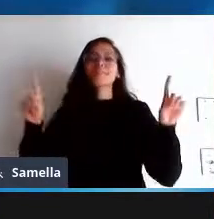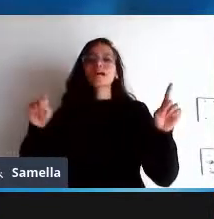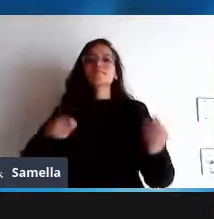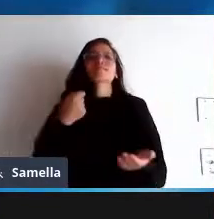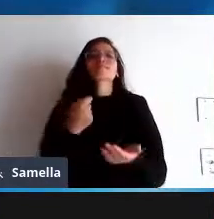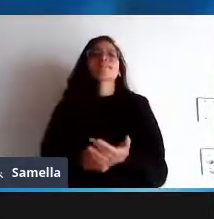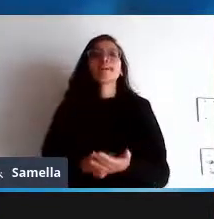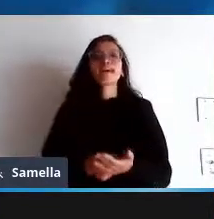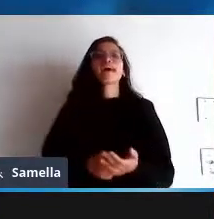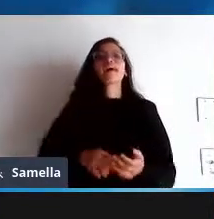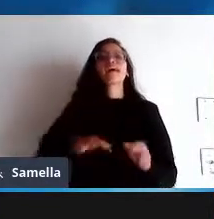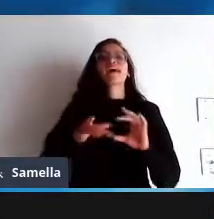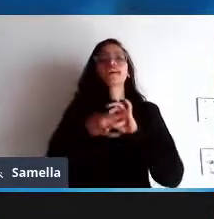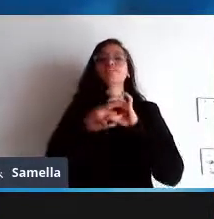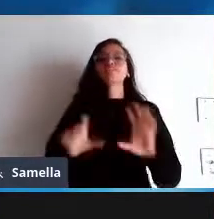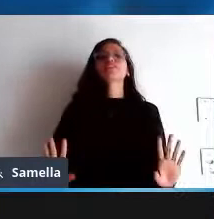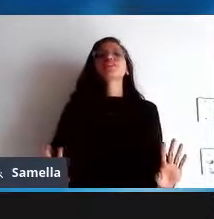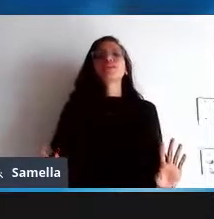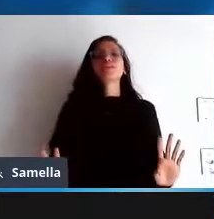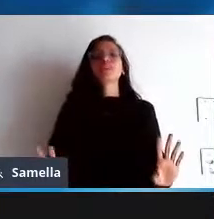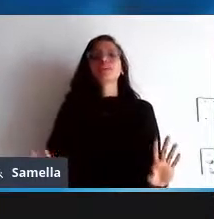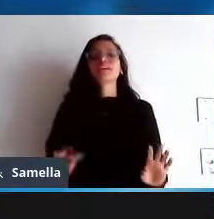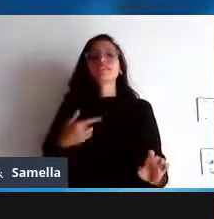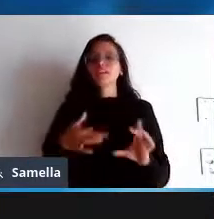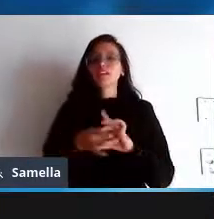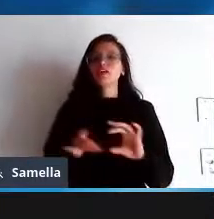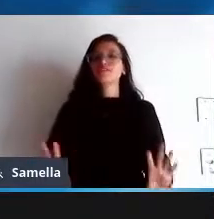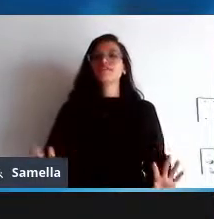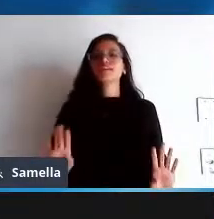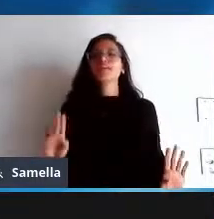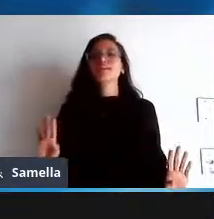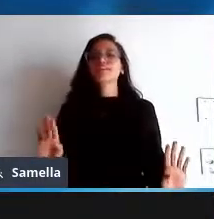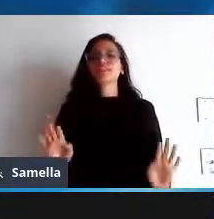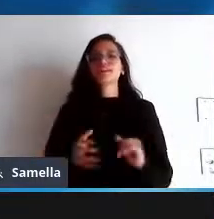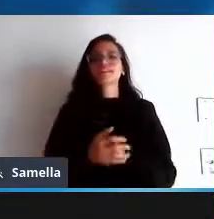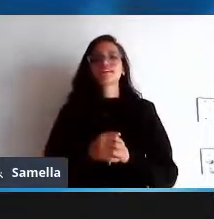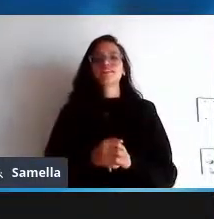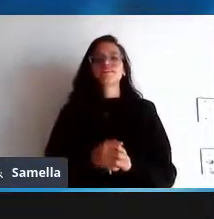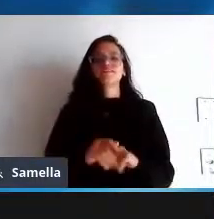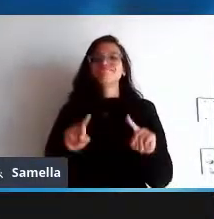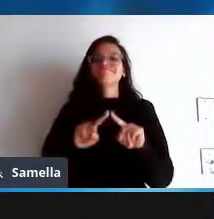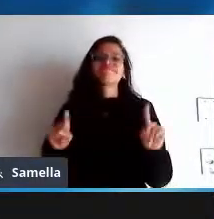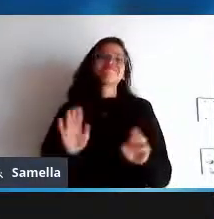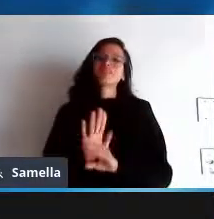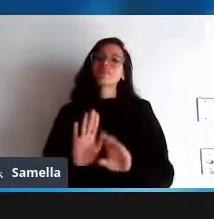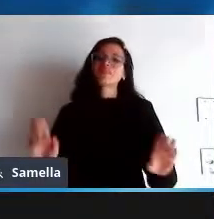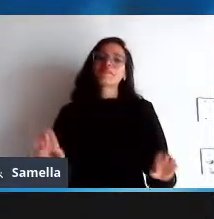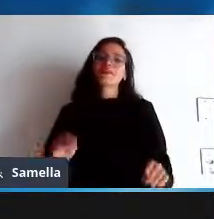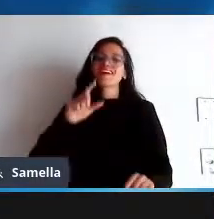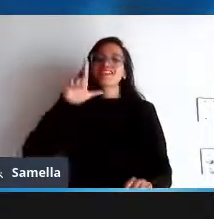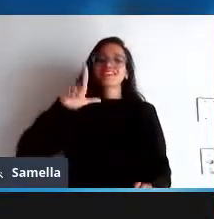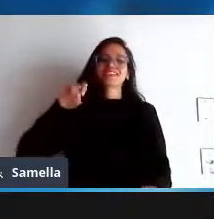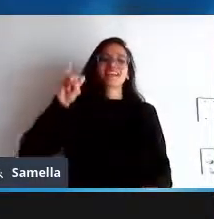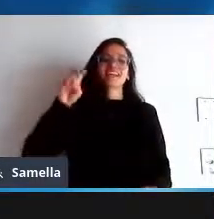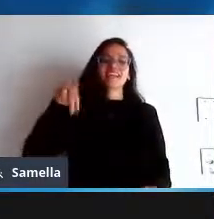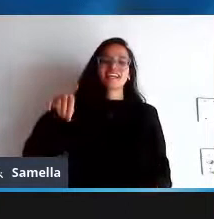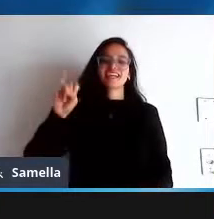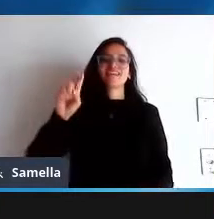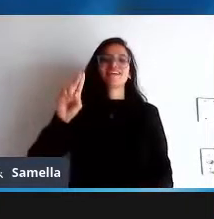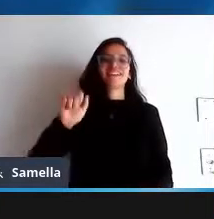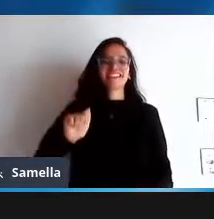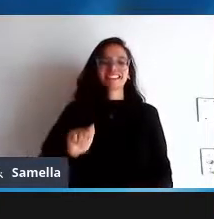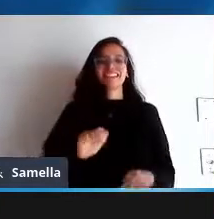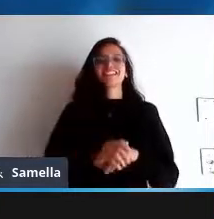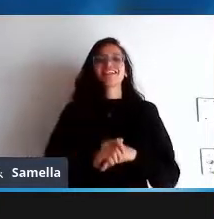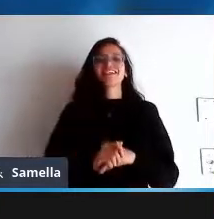teria liberdade na minha computação no meu sistema operacional e tudo mais então não basta ser Linux então se todas as partes